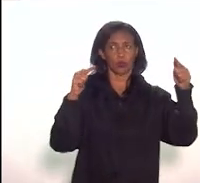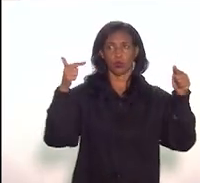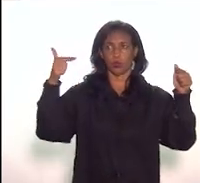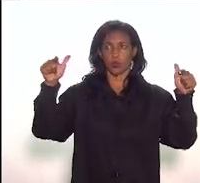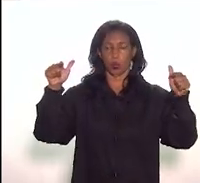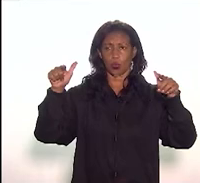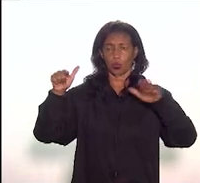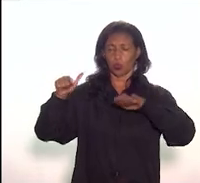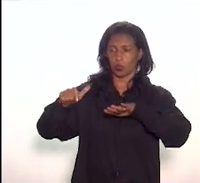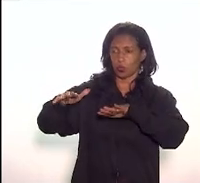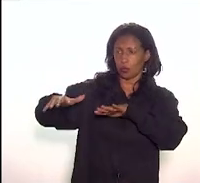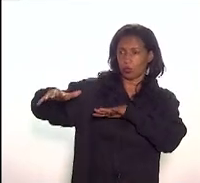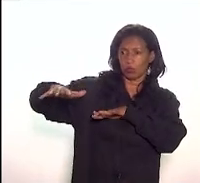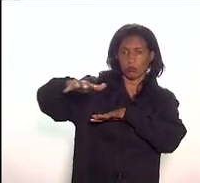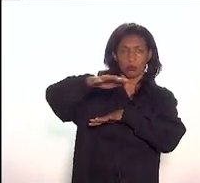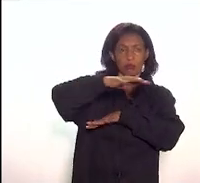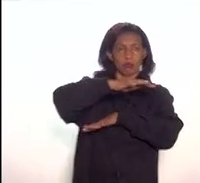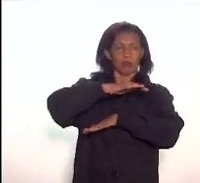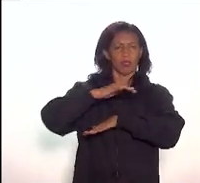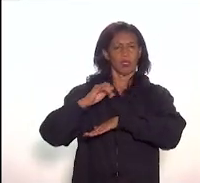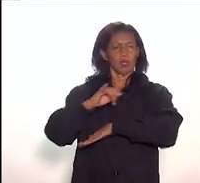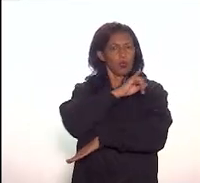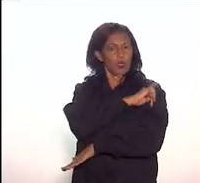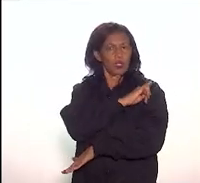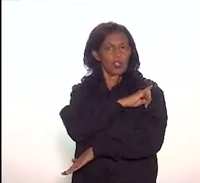pontos do território da cidade,